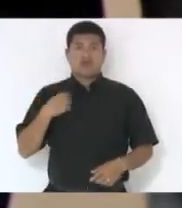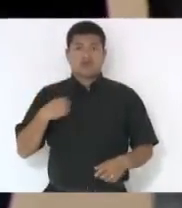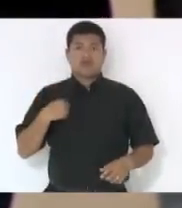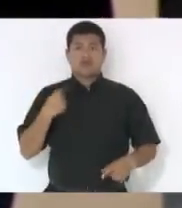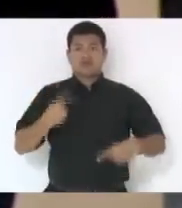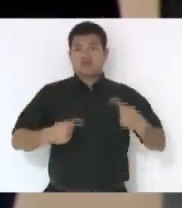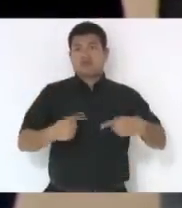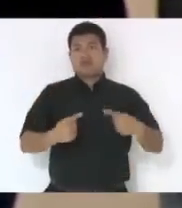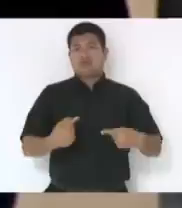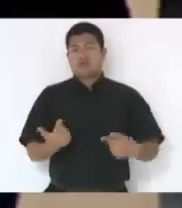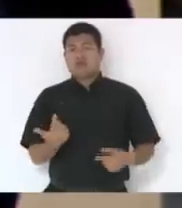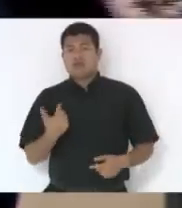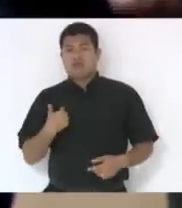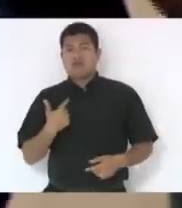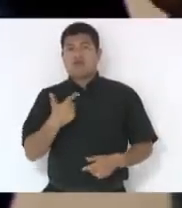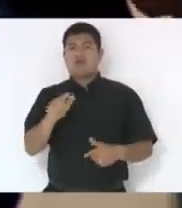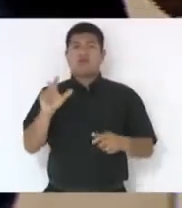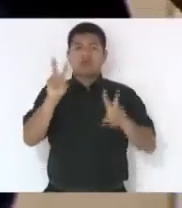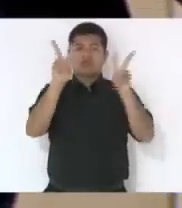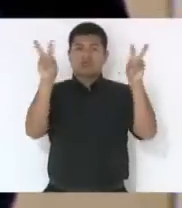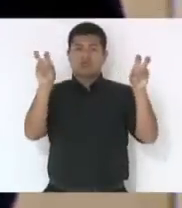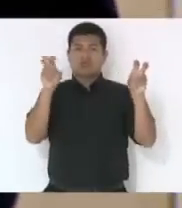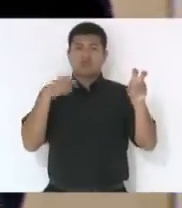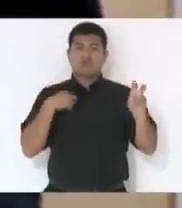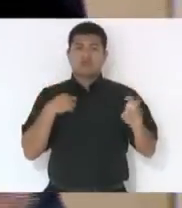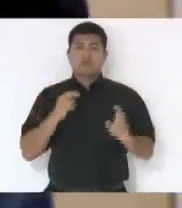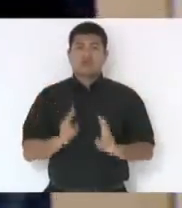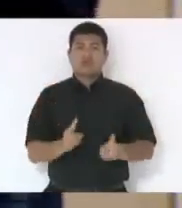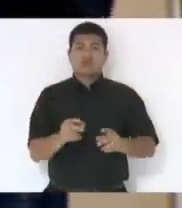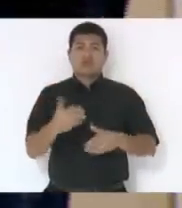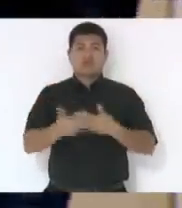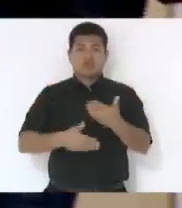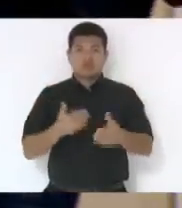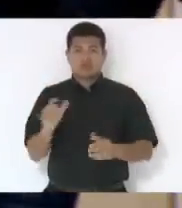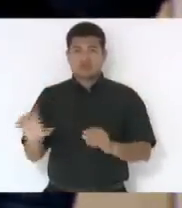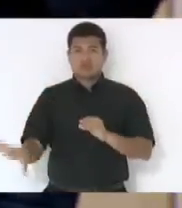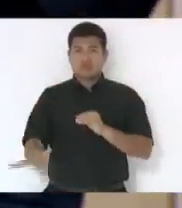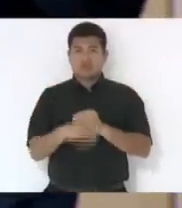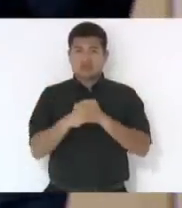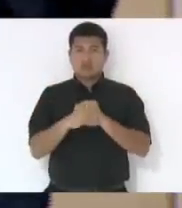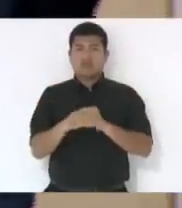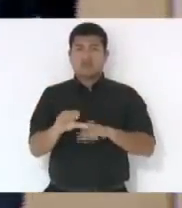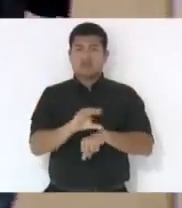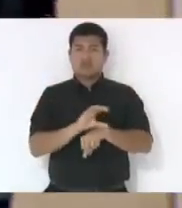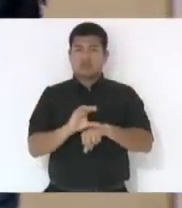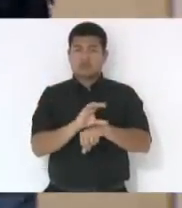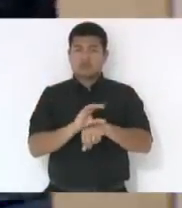sequência oportunamente nesta emenda à Constituição. Obrigado, obrigado,